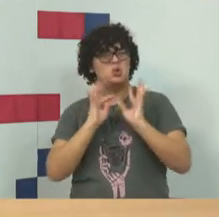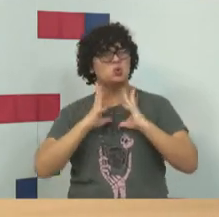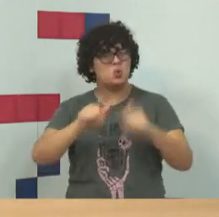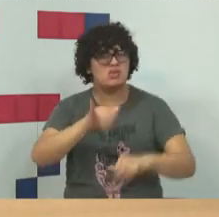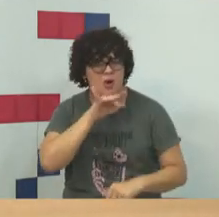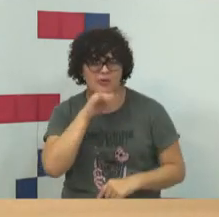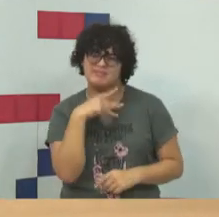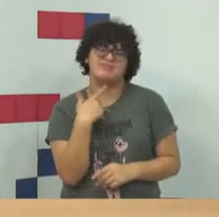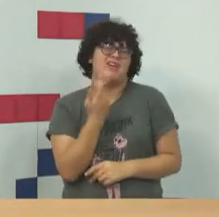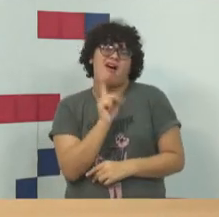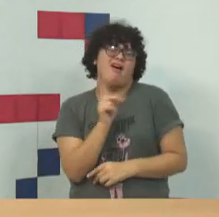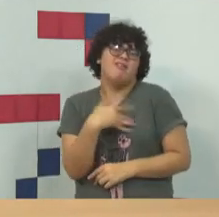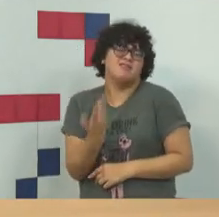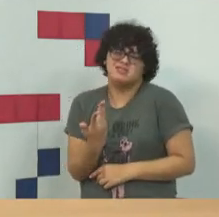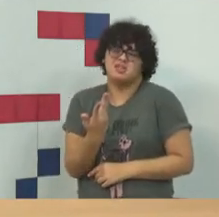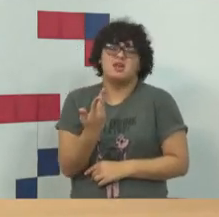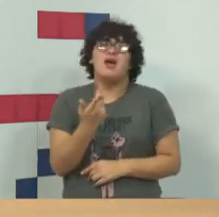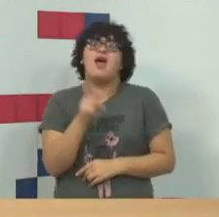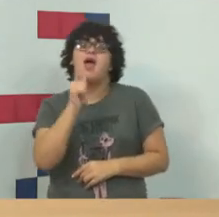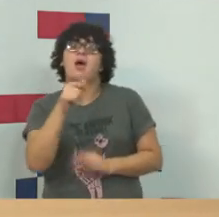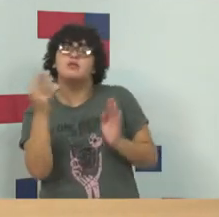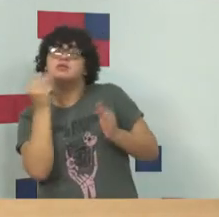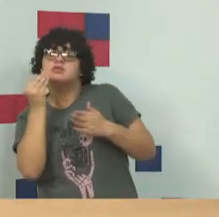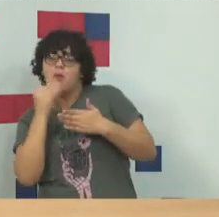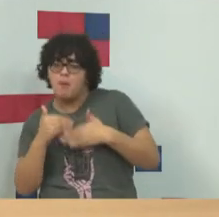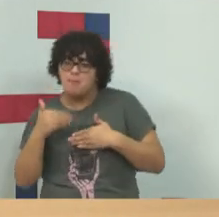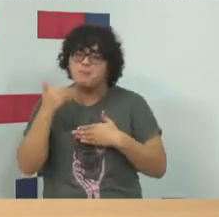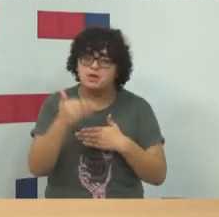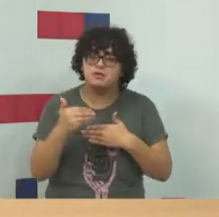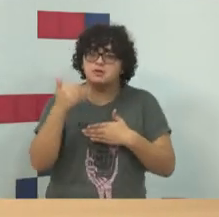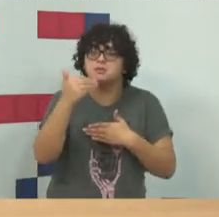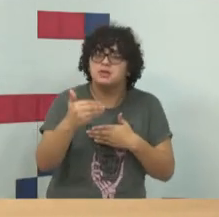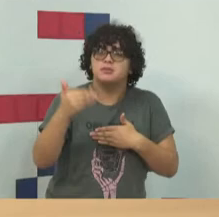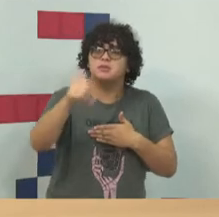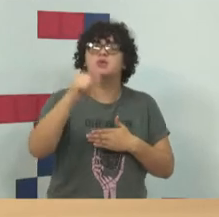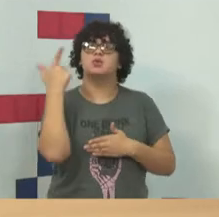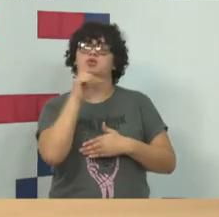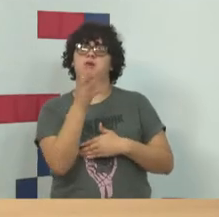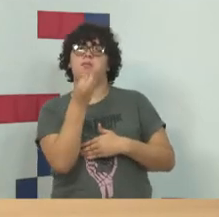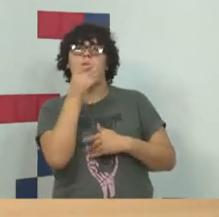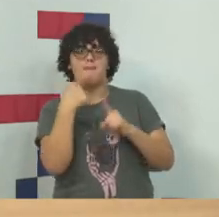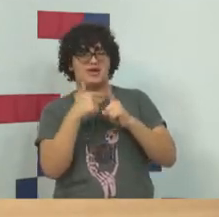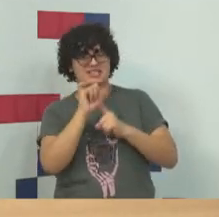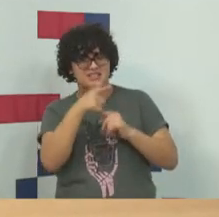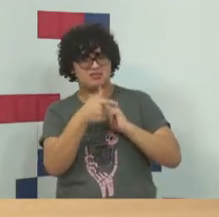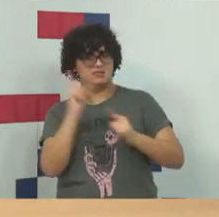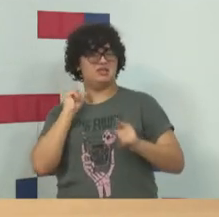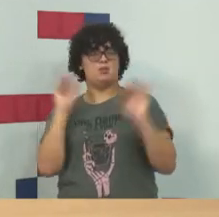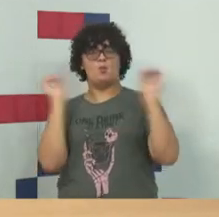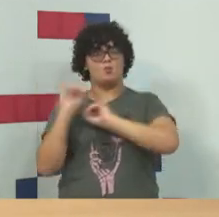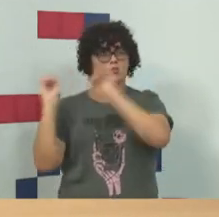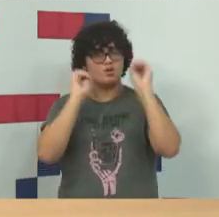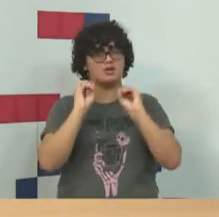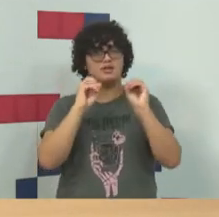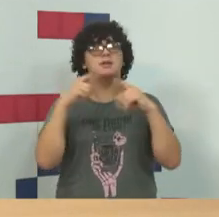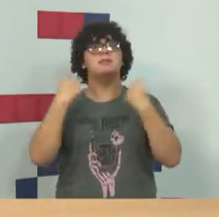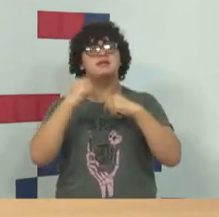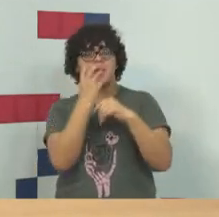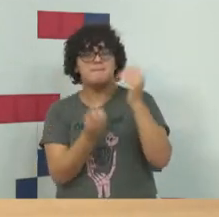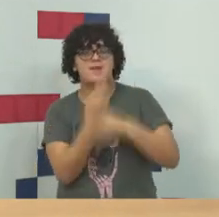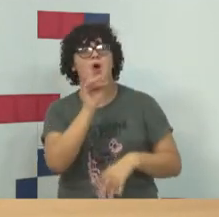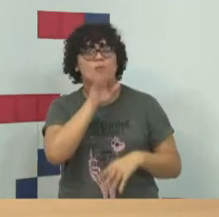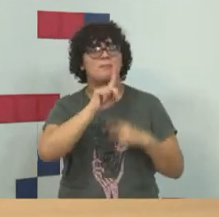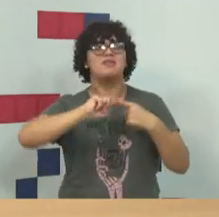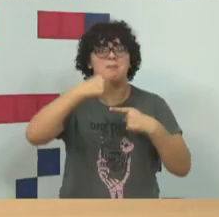você ter uma legislação ruim. É um passo para ter uma legislação boa, porque se você não tivesse nenhuma, primeiro ia ter que via ruim, para depois via boa.